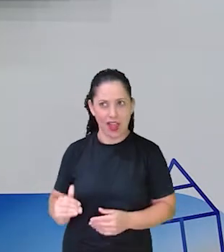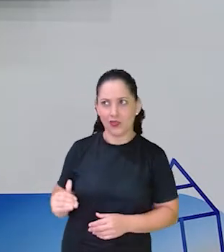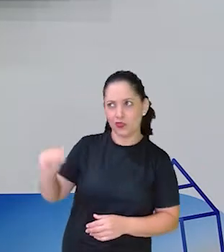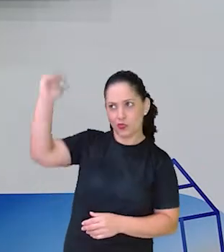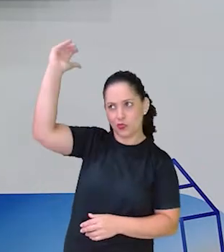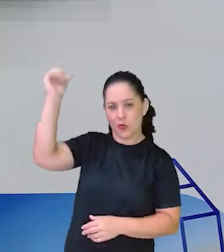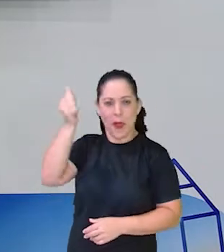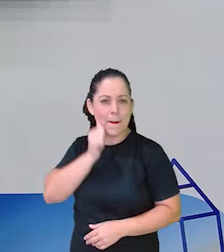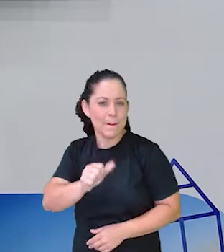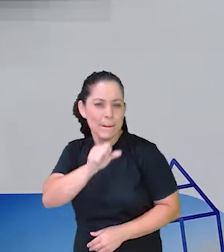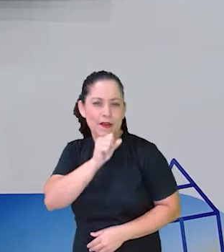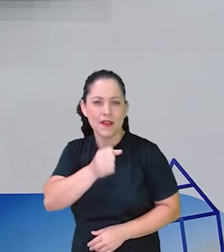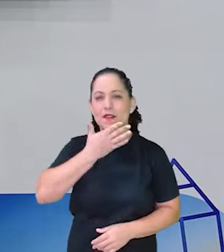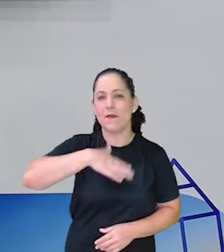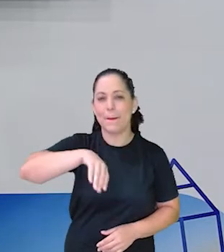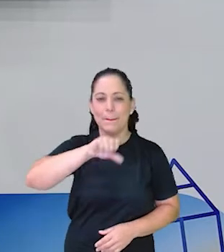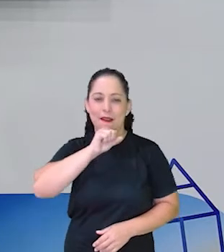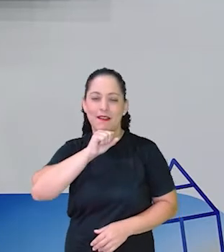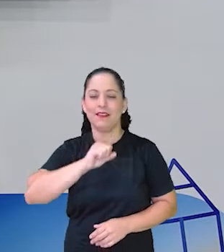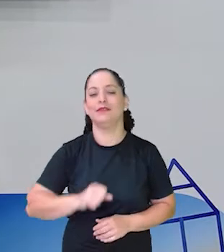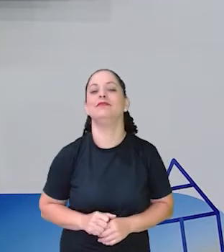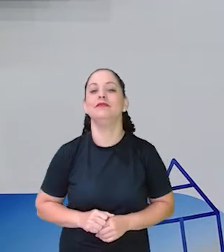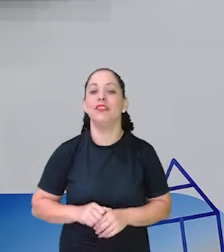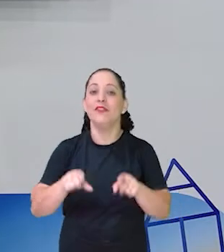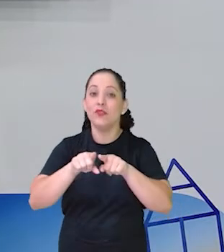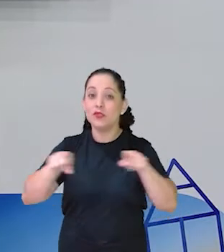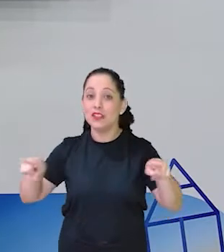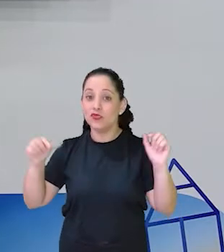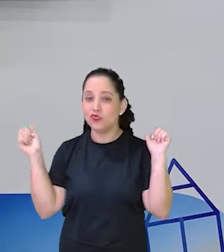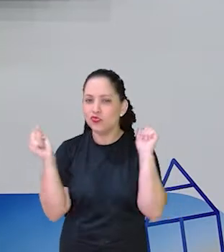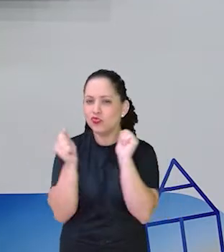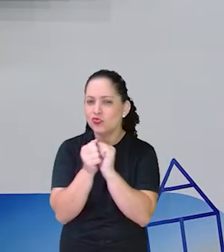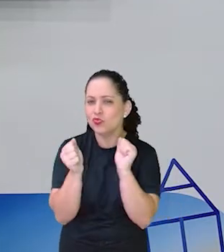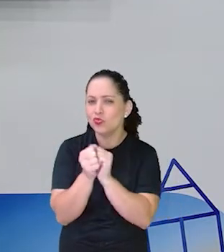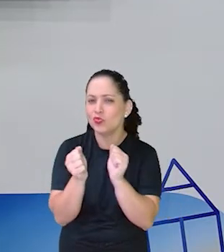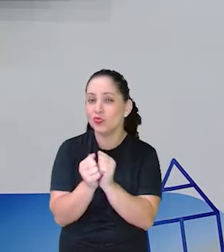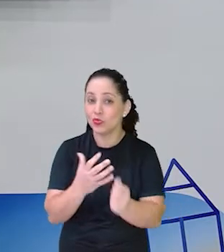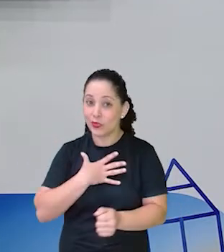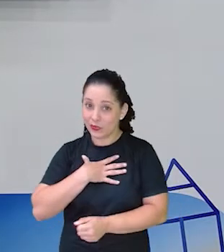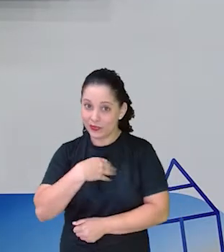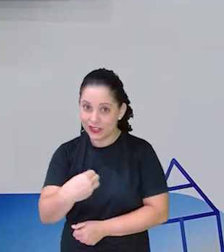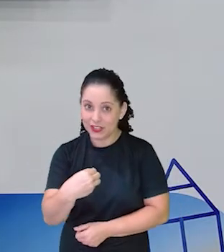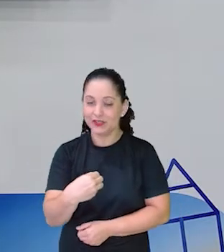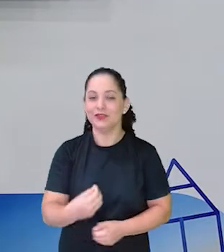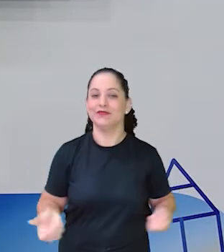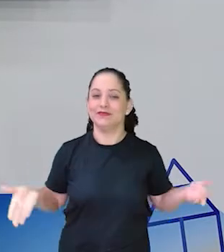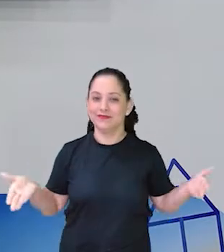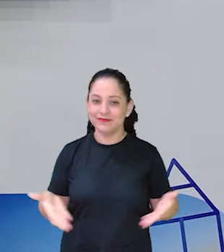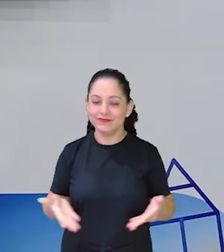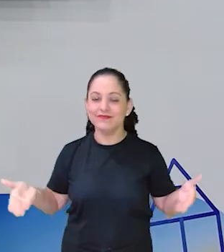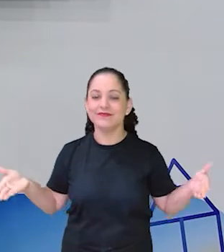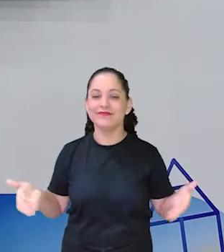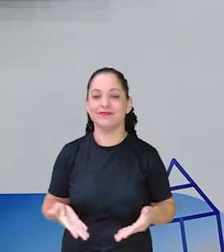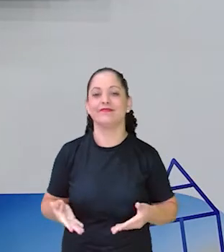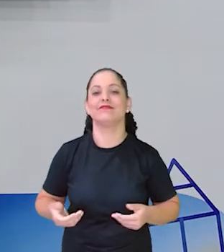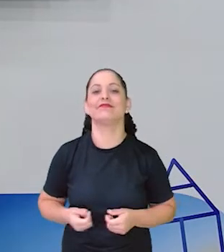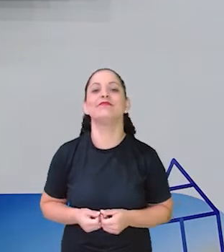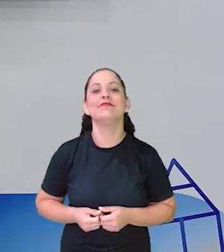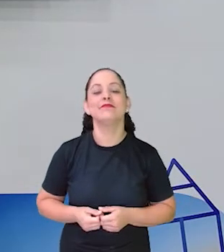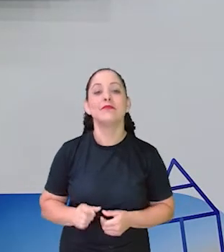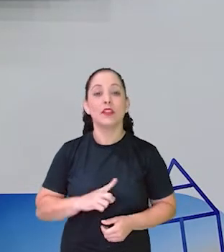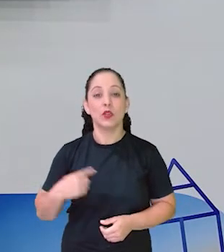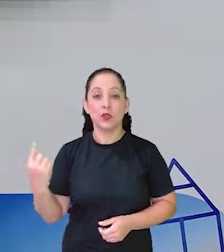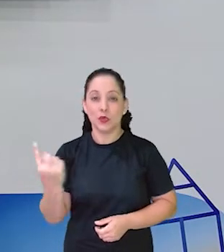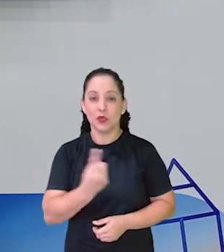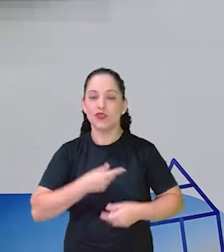pais Os familiares Para estarem juntos Das crianças Nesse momento Porque a gente Vai